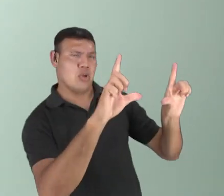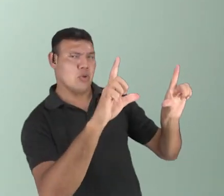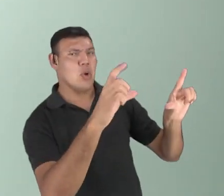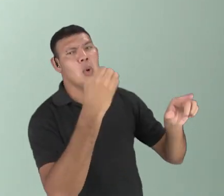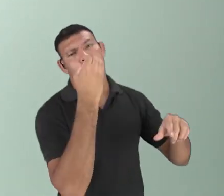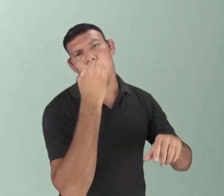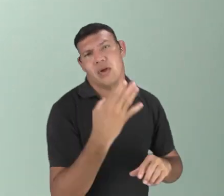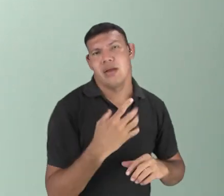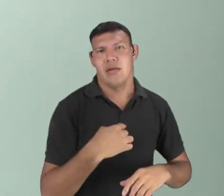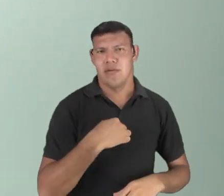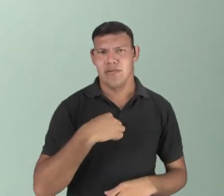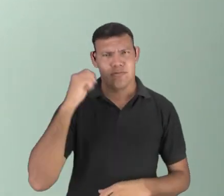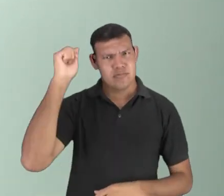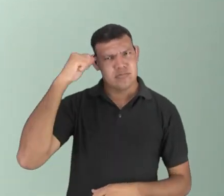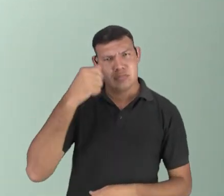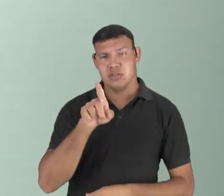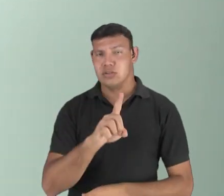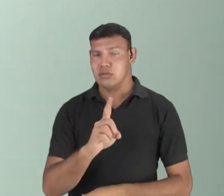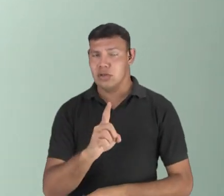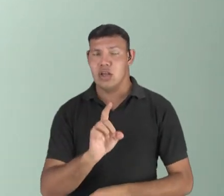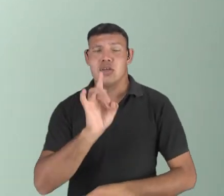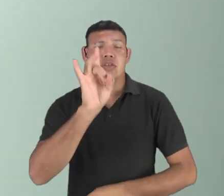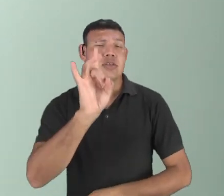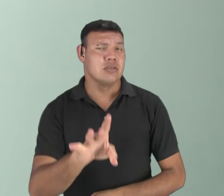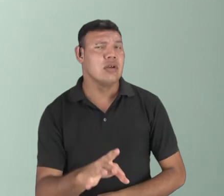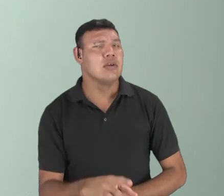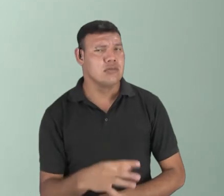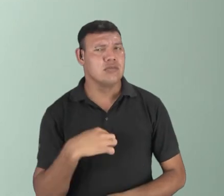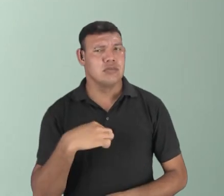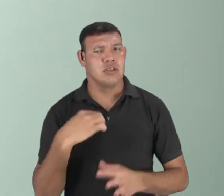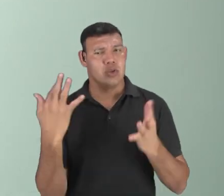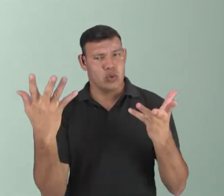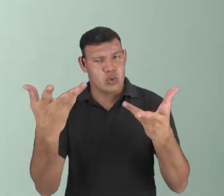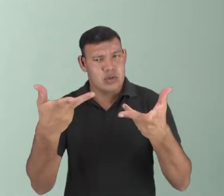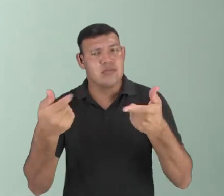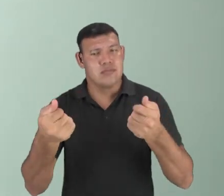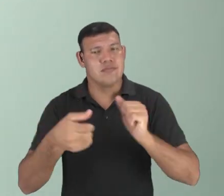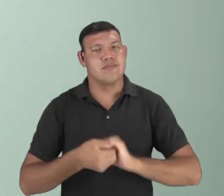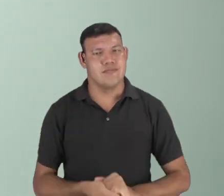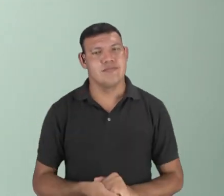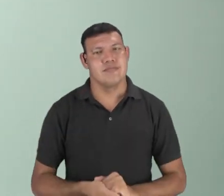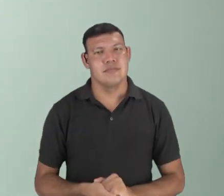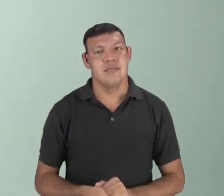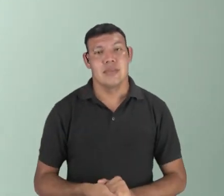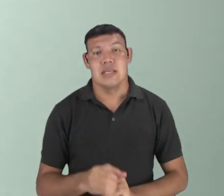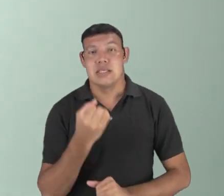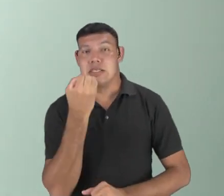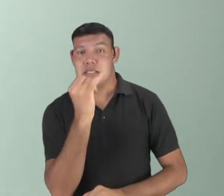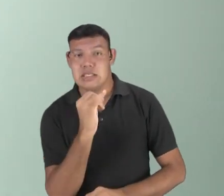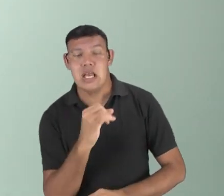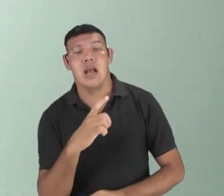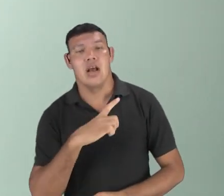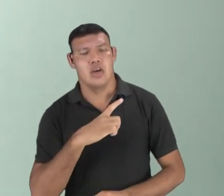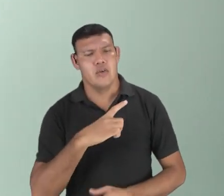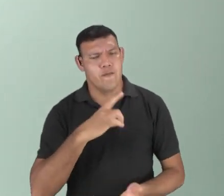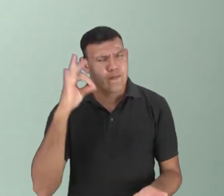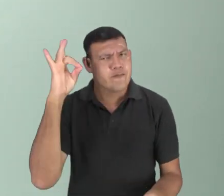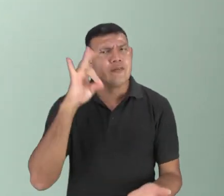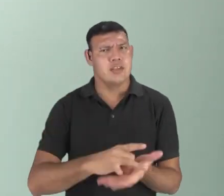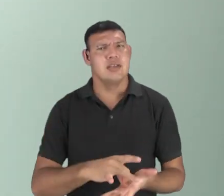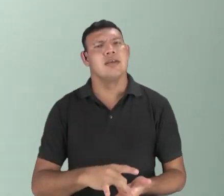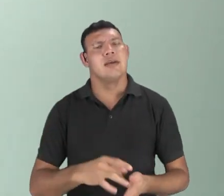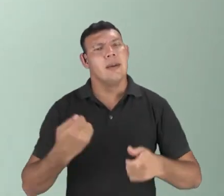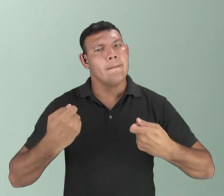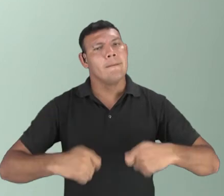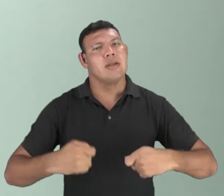fotografia ou um quadro digital que eu sou um artista isso só diz que eu domino a técnica para